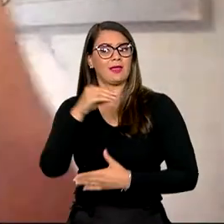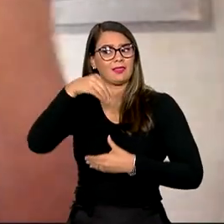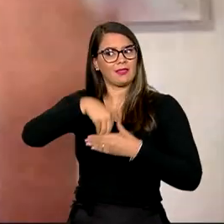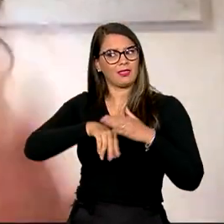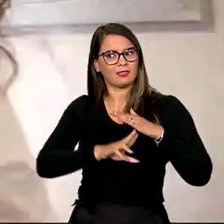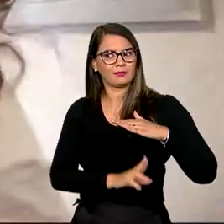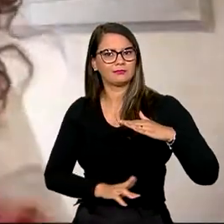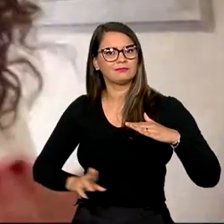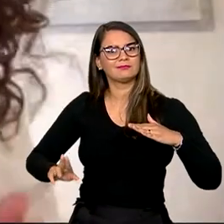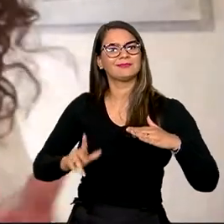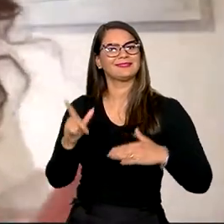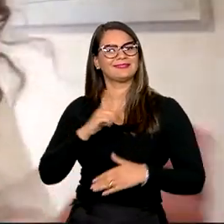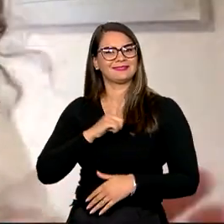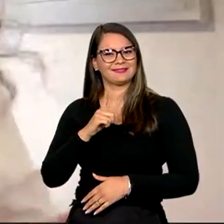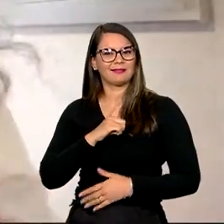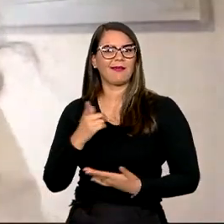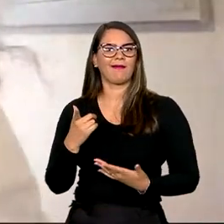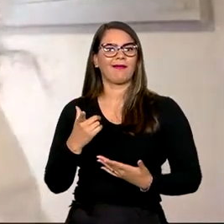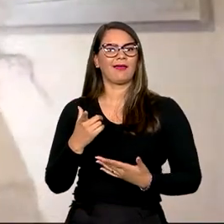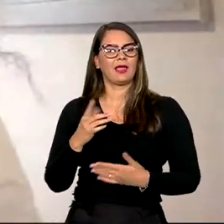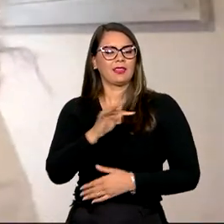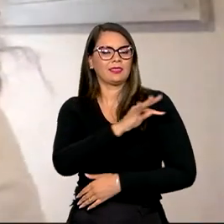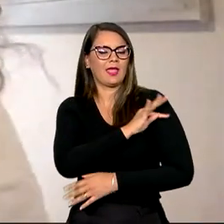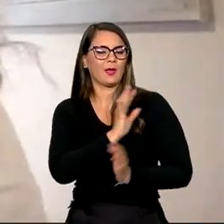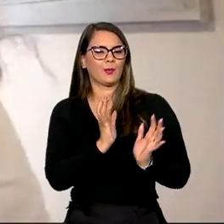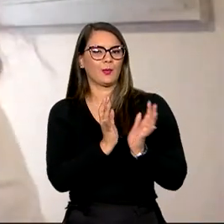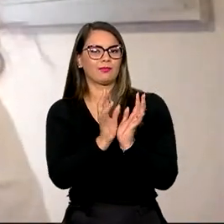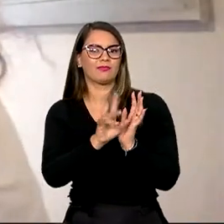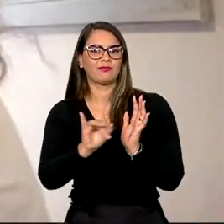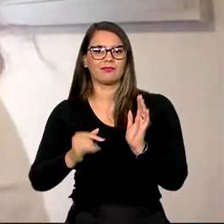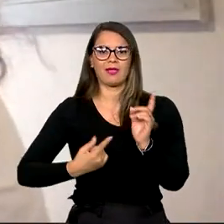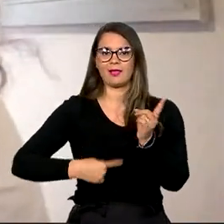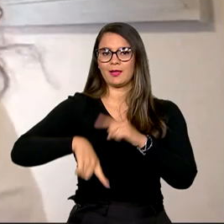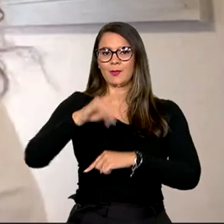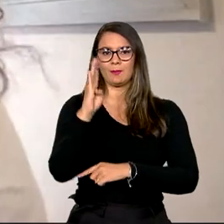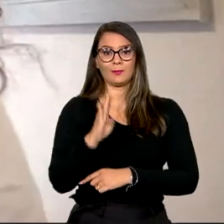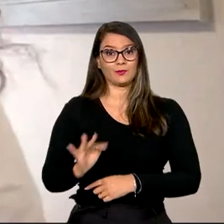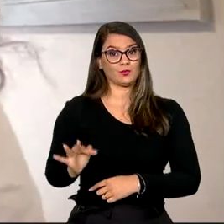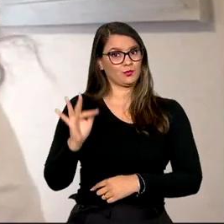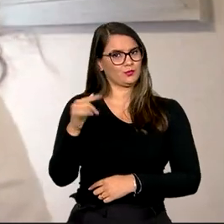universidade para poder ter esses quadros técnicos que irão construir esse Brasil do futuro que a gente defende.